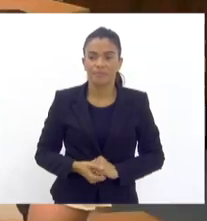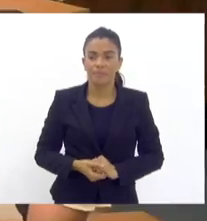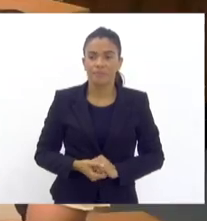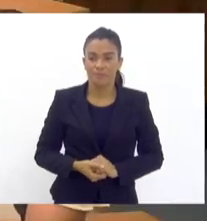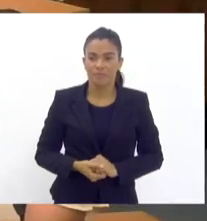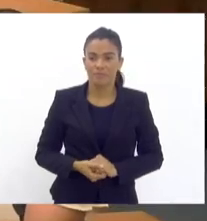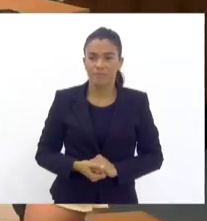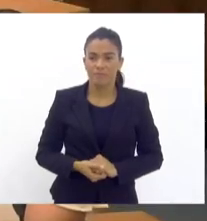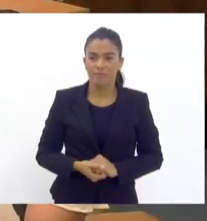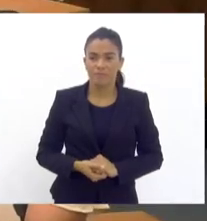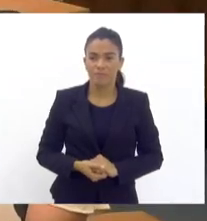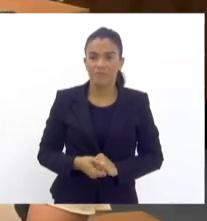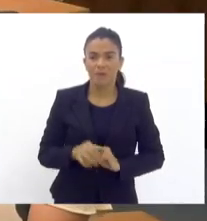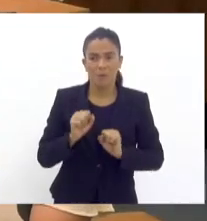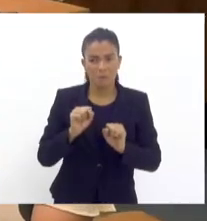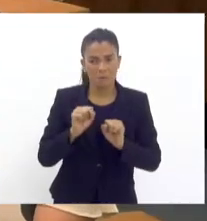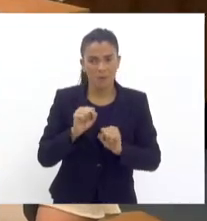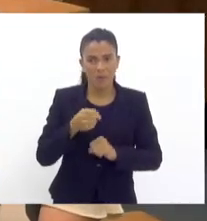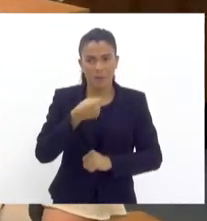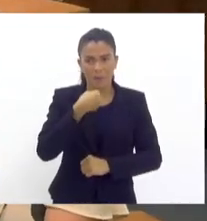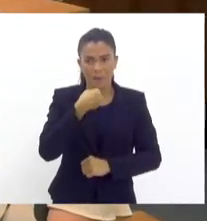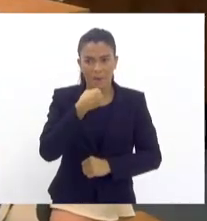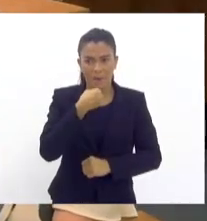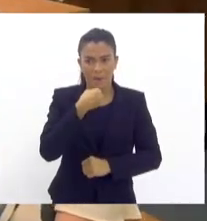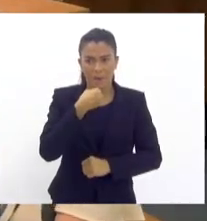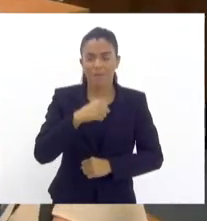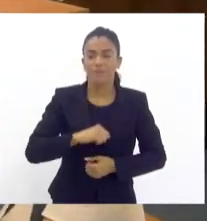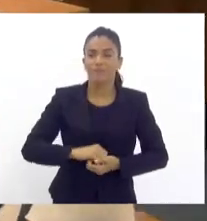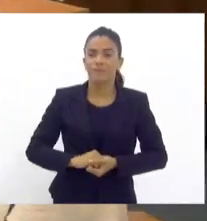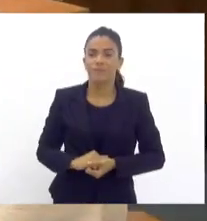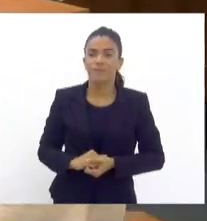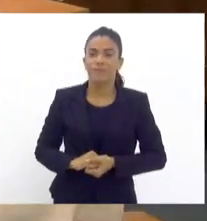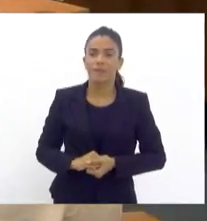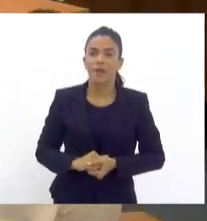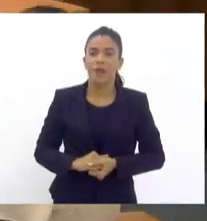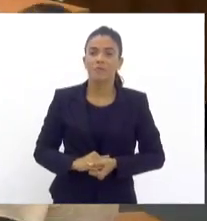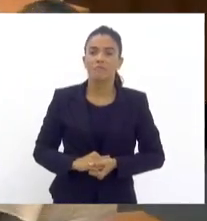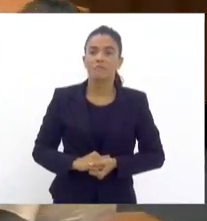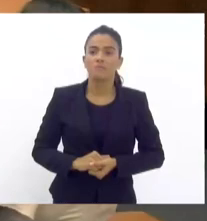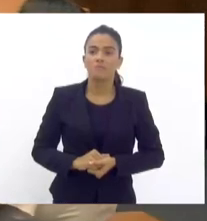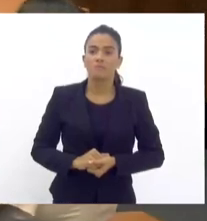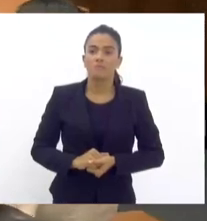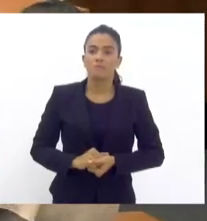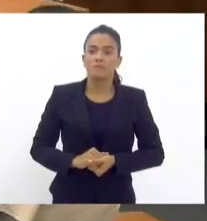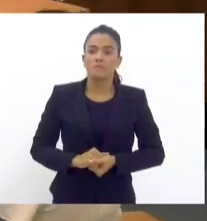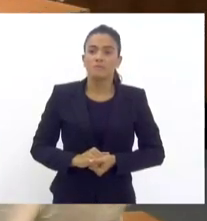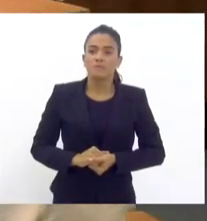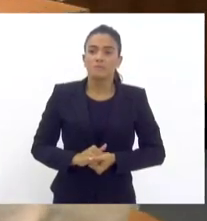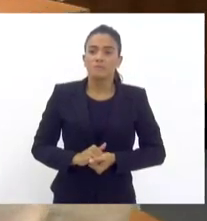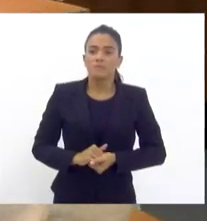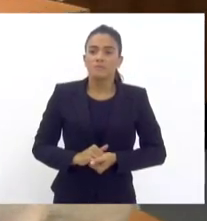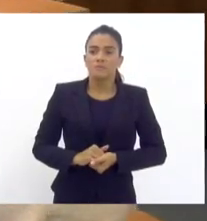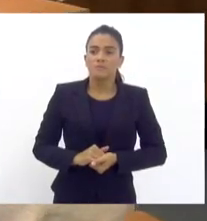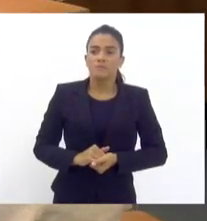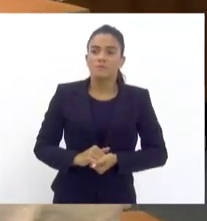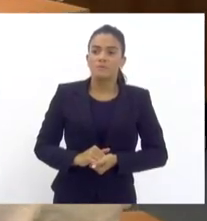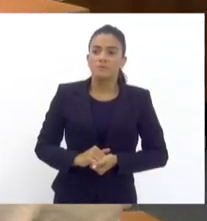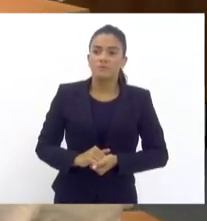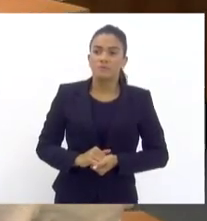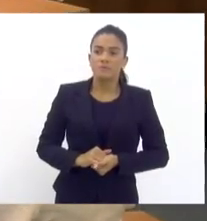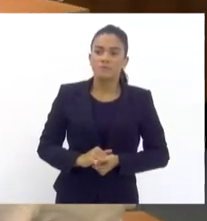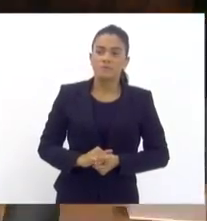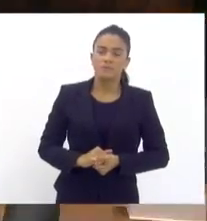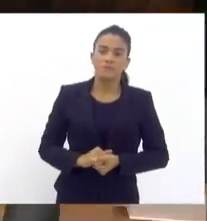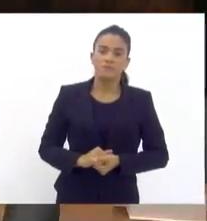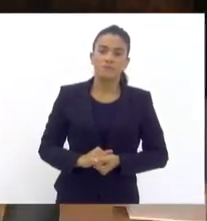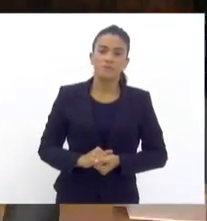Pode usar o microfone, é importante, é importante essa sua fala, todas as falas de vocês aqui são